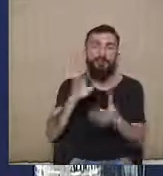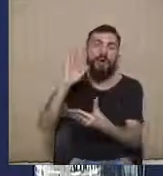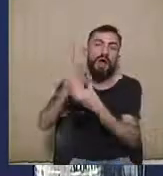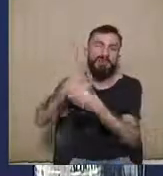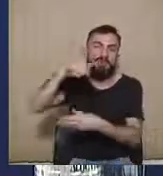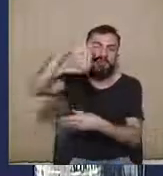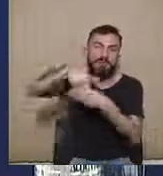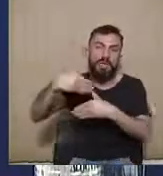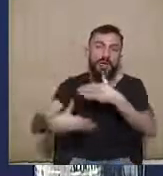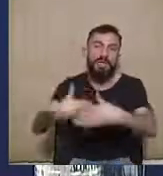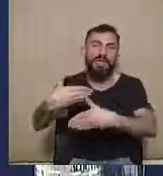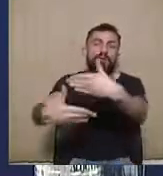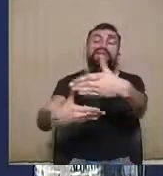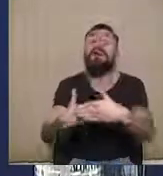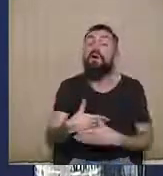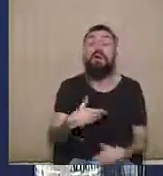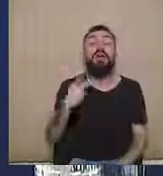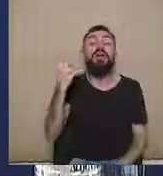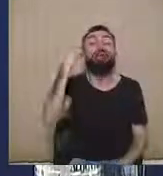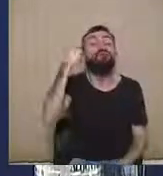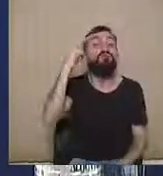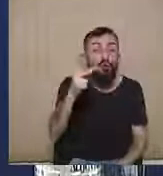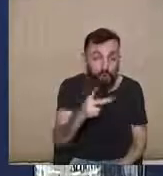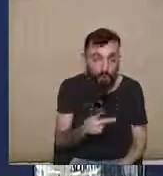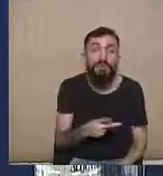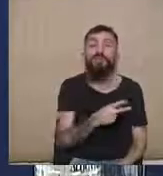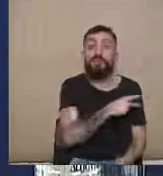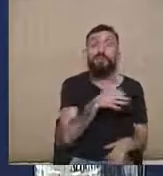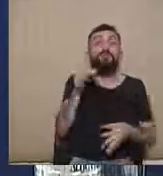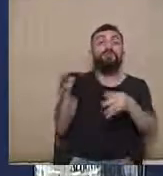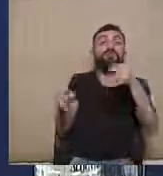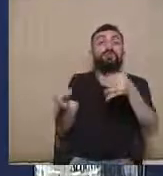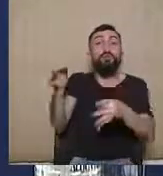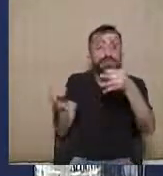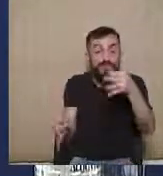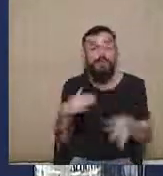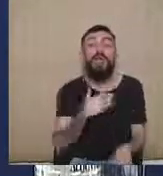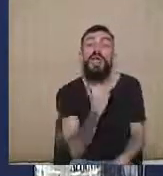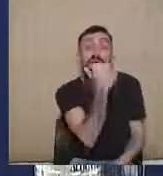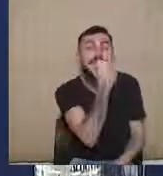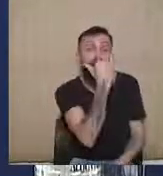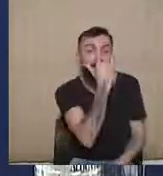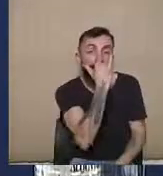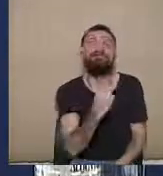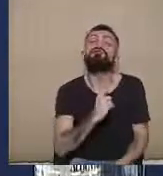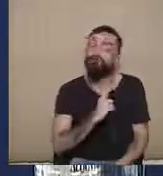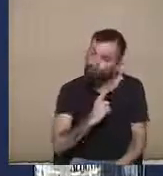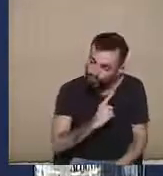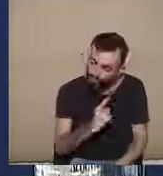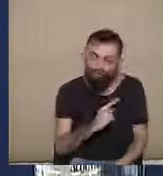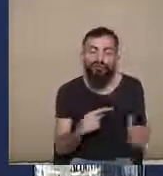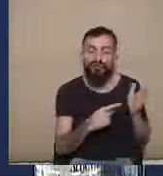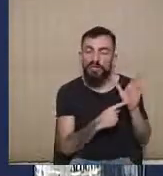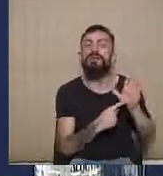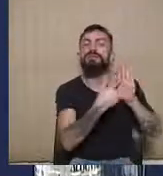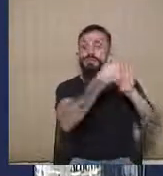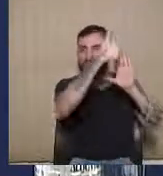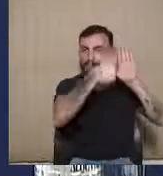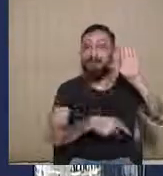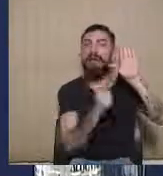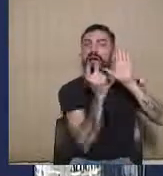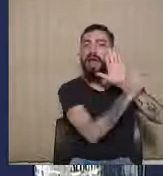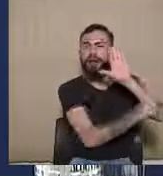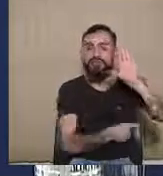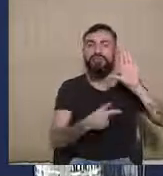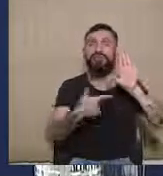dizer respeito à existência de um juízo de retratação para os recursos eleitorais. Isso vai estar expresso categoricamente no artigo